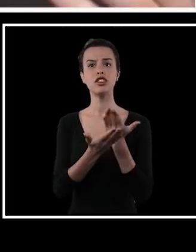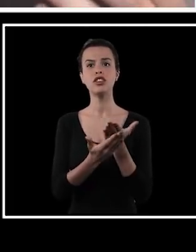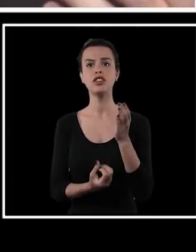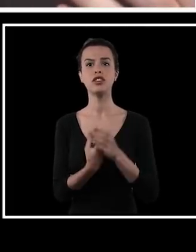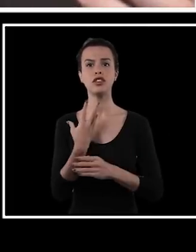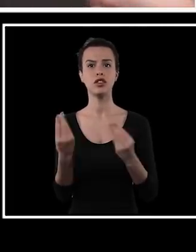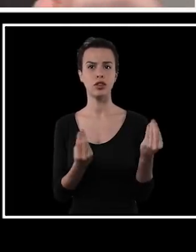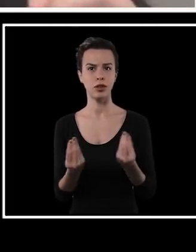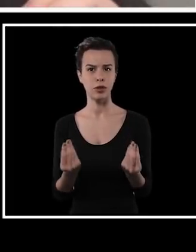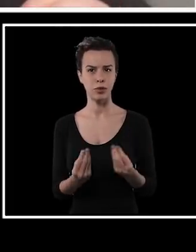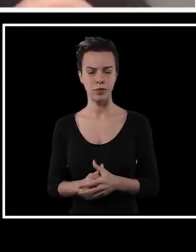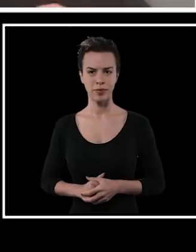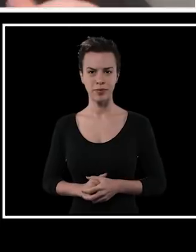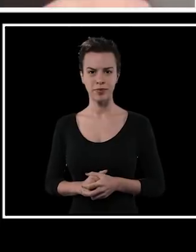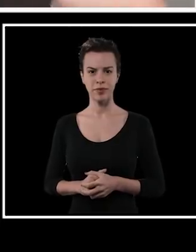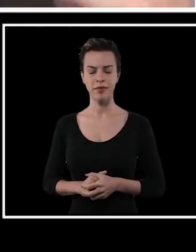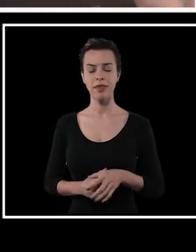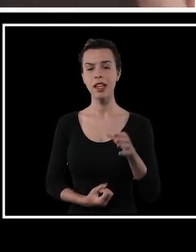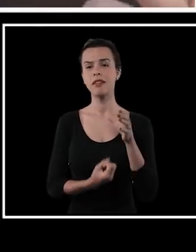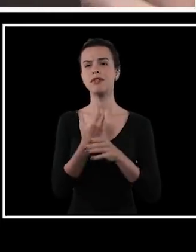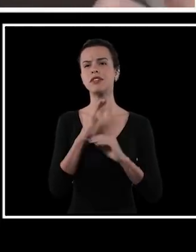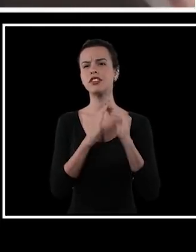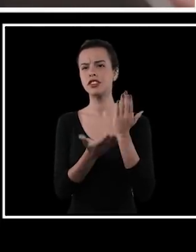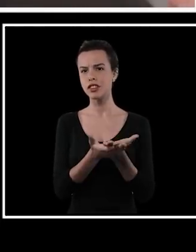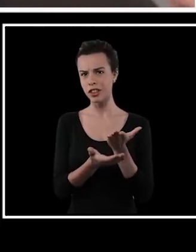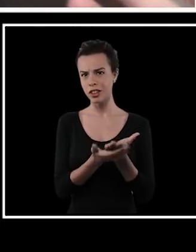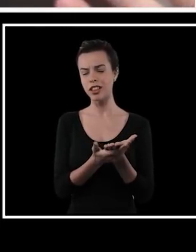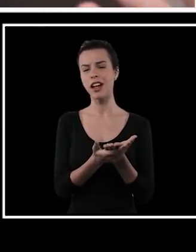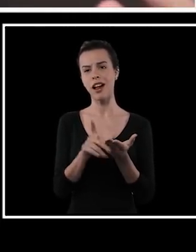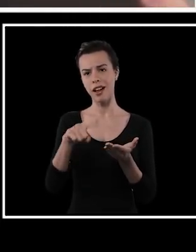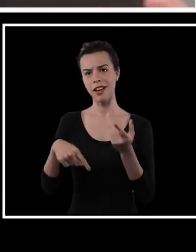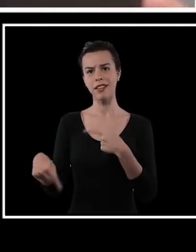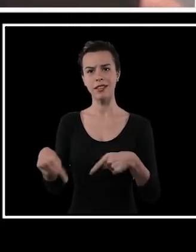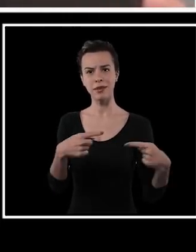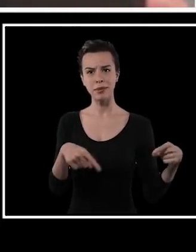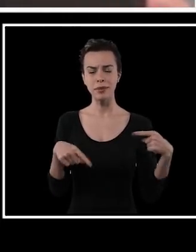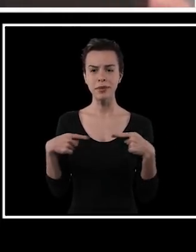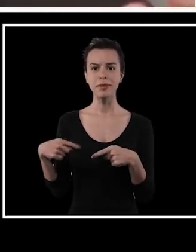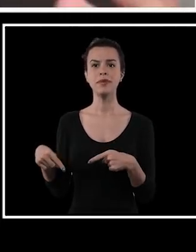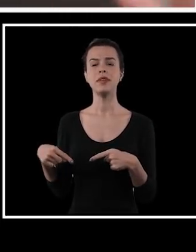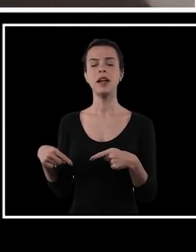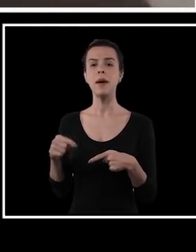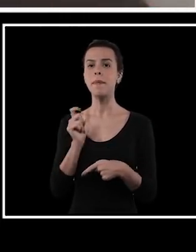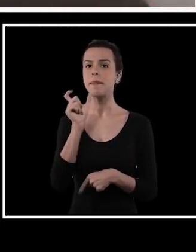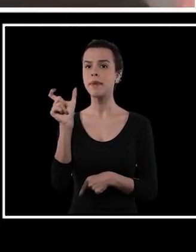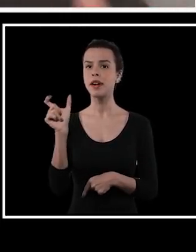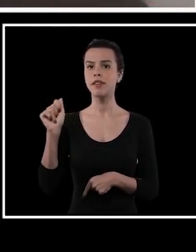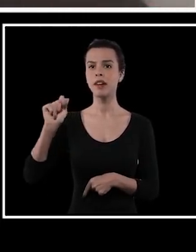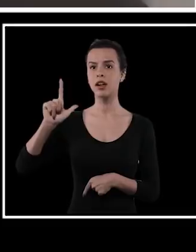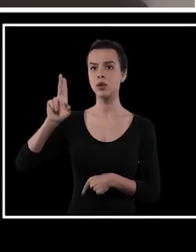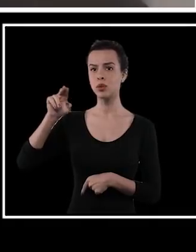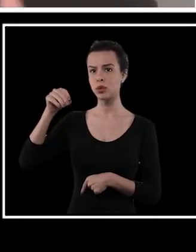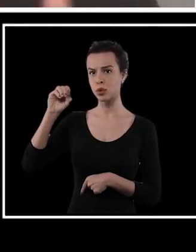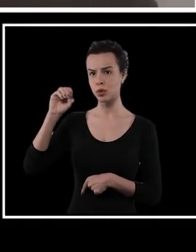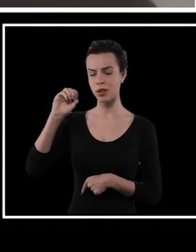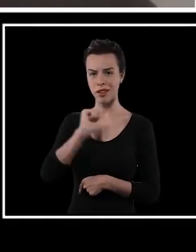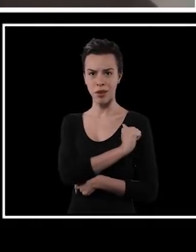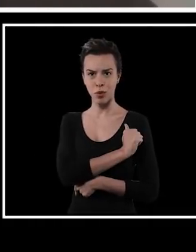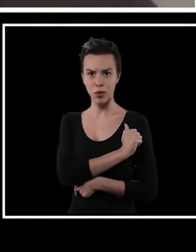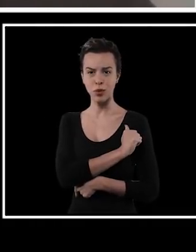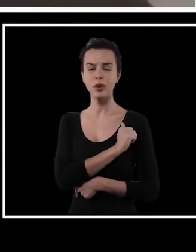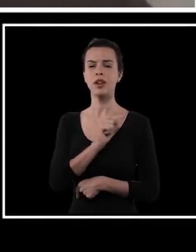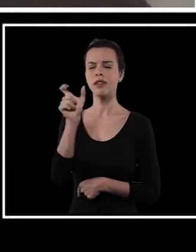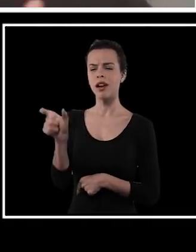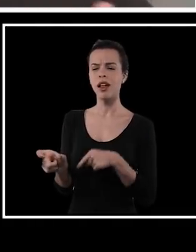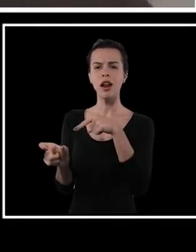escola. Olha isso. Com a origem que se diz que a escola tem, que é esse debate de que a palavra aluno quer dizer uma pessoa sem luz,